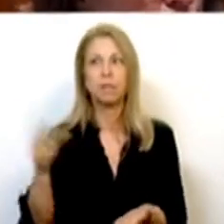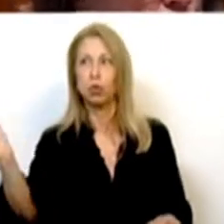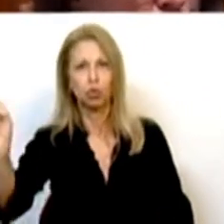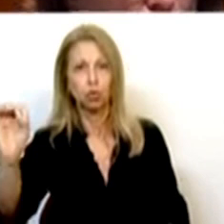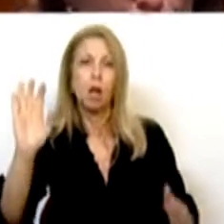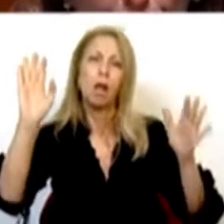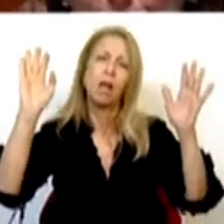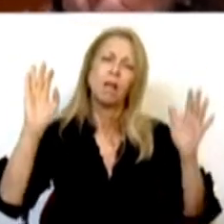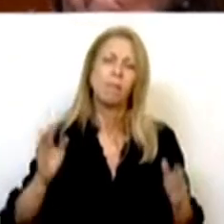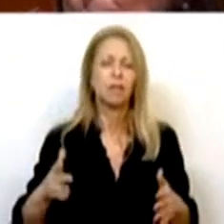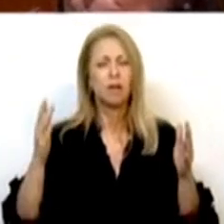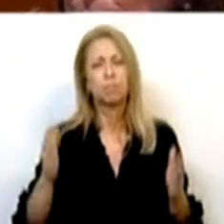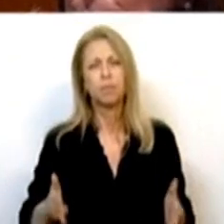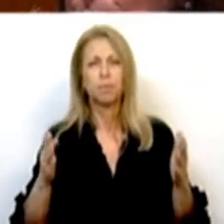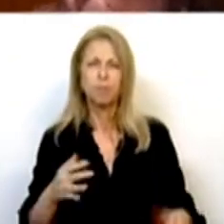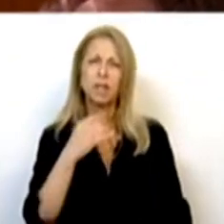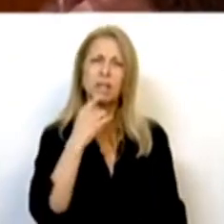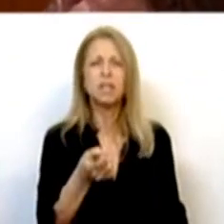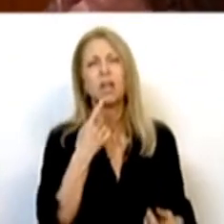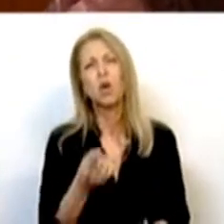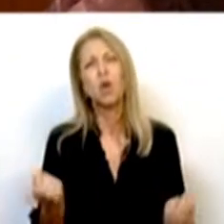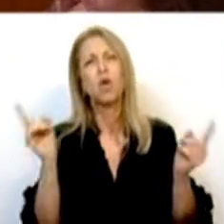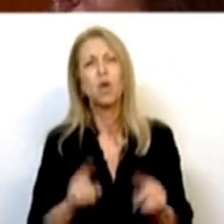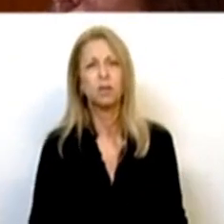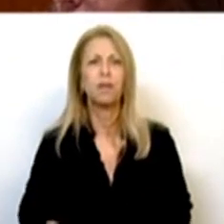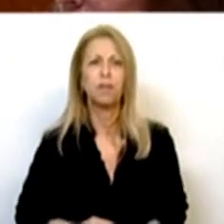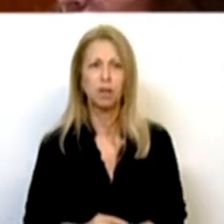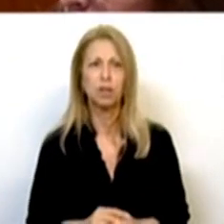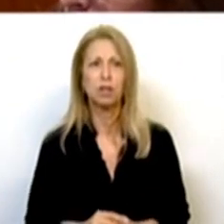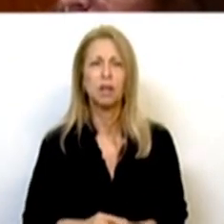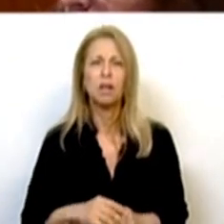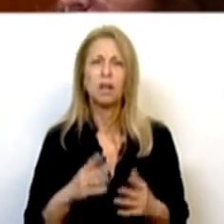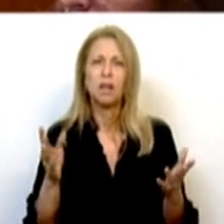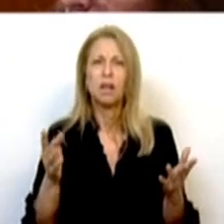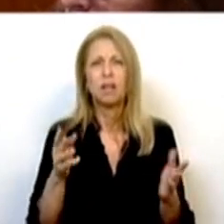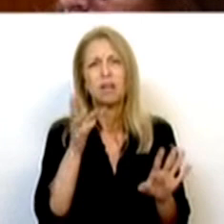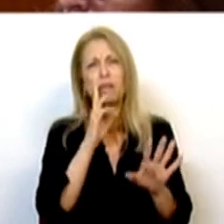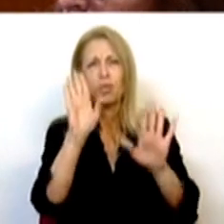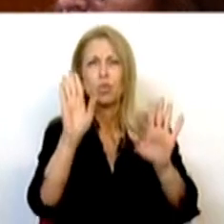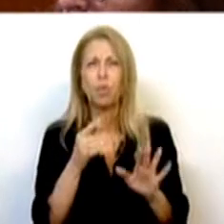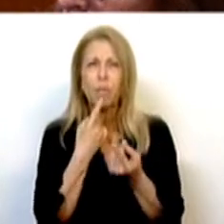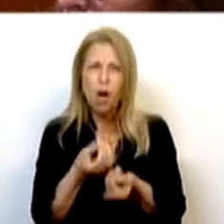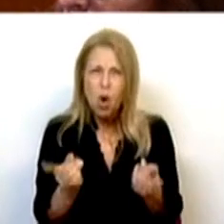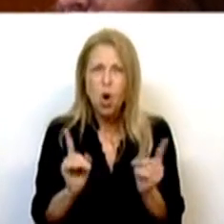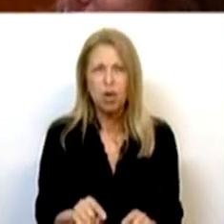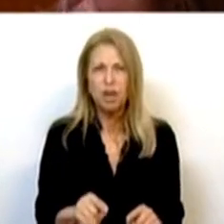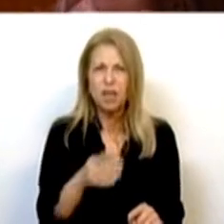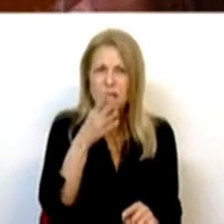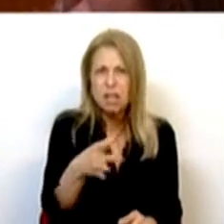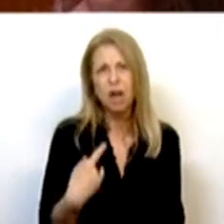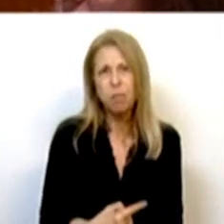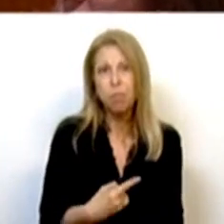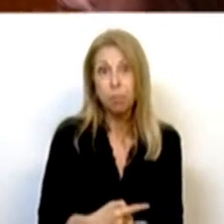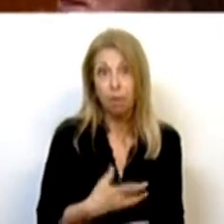poupar-me eu de repetir, de repetir, está cá o Grupo Parlamentar, vão-me perdoar de repetir tudo o que disse, se quiserem eu repito, vou